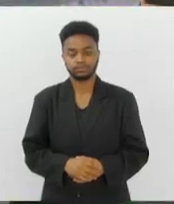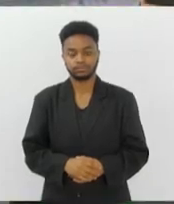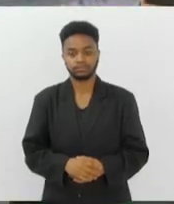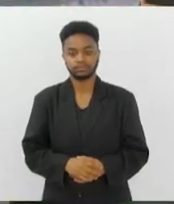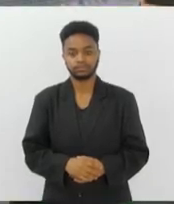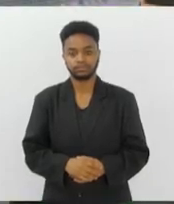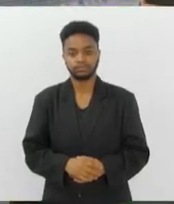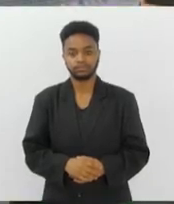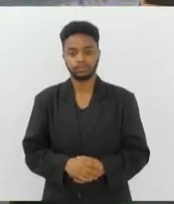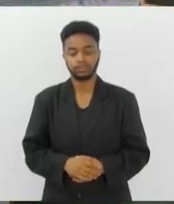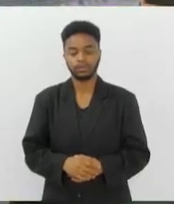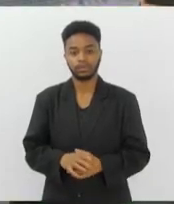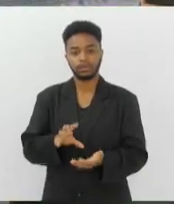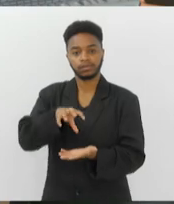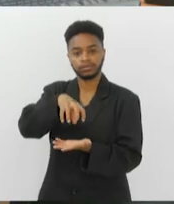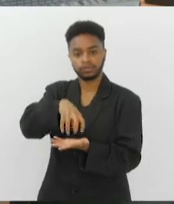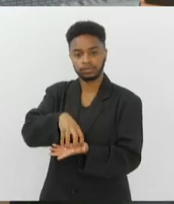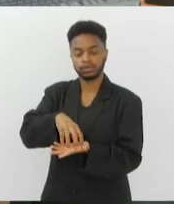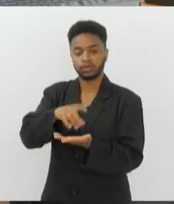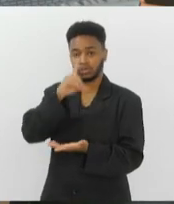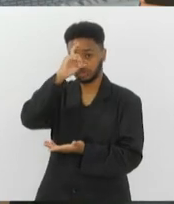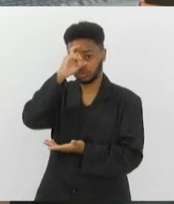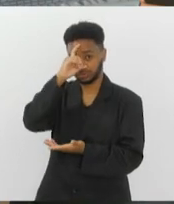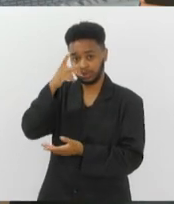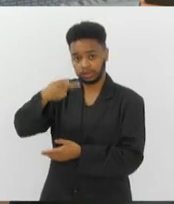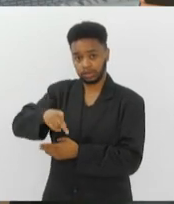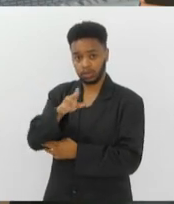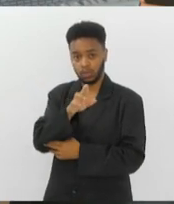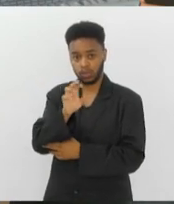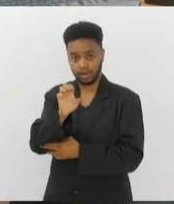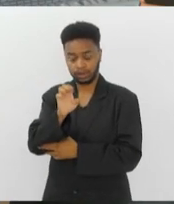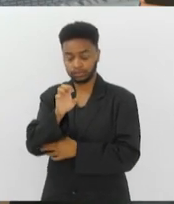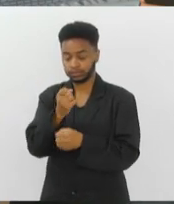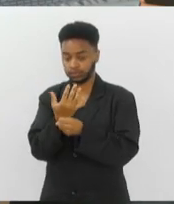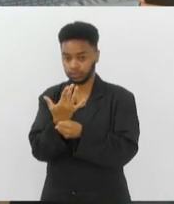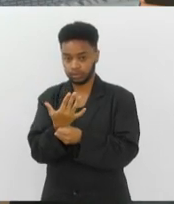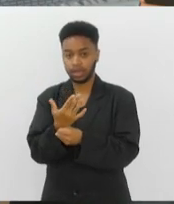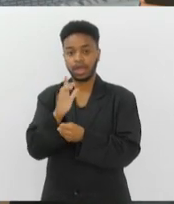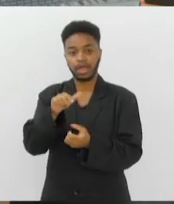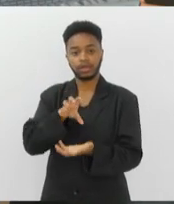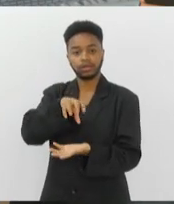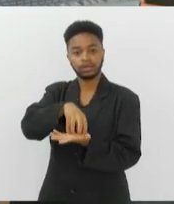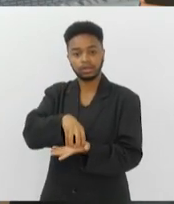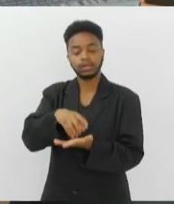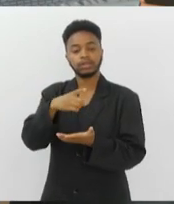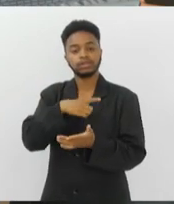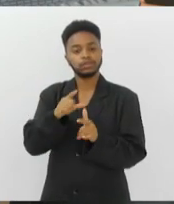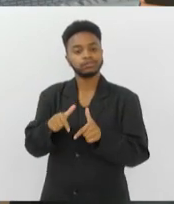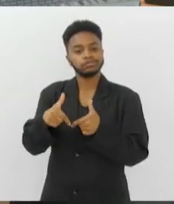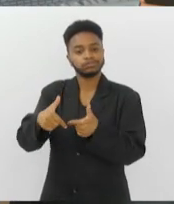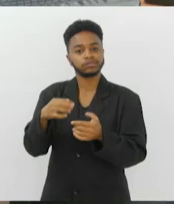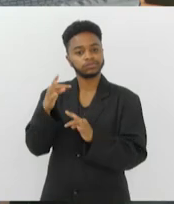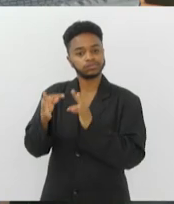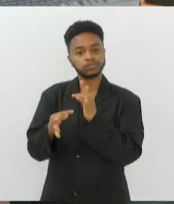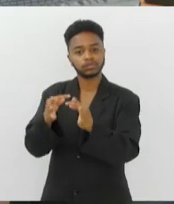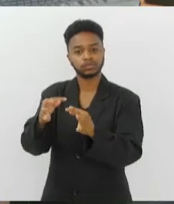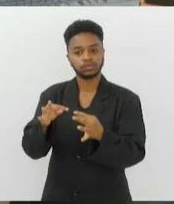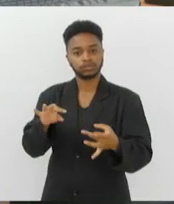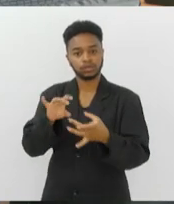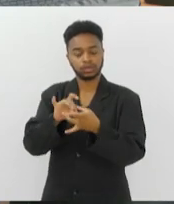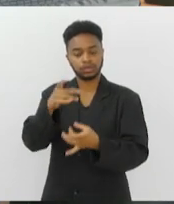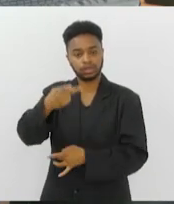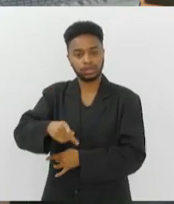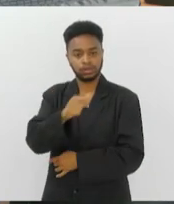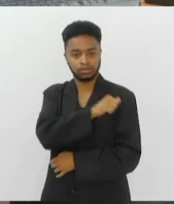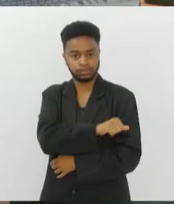A Policlínica Universitária Piquet Carneiro, da UERJ, é a unidade de saúde pública que mais realiza terapia infusional no Rio.